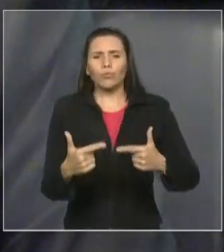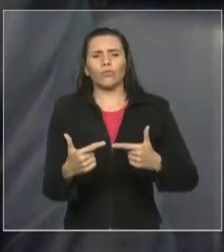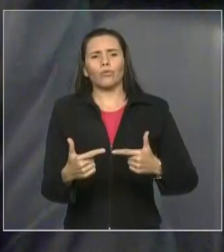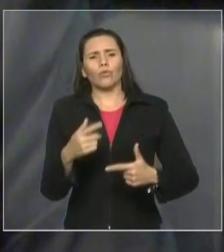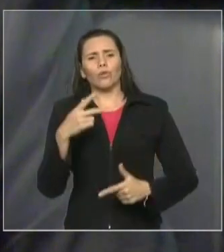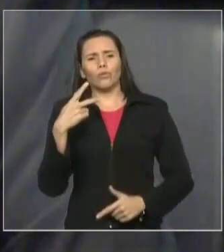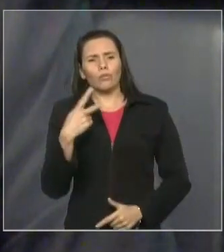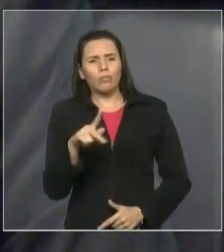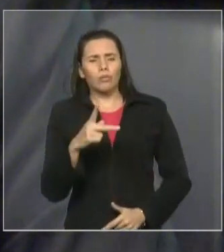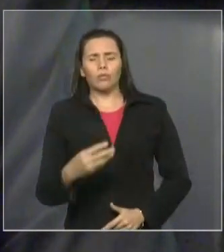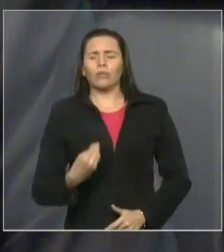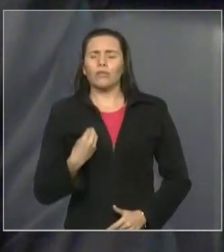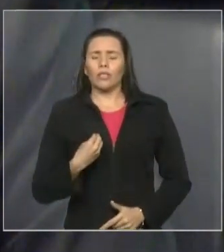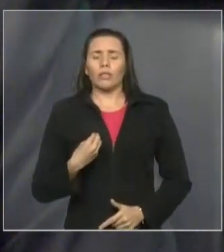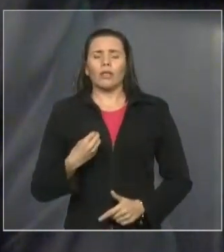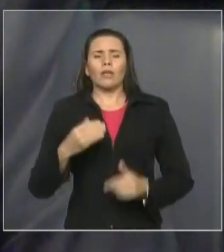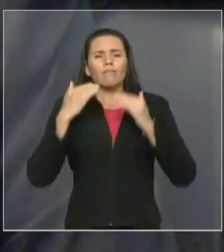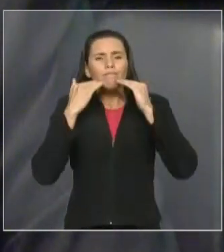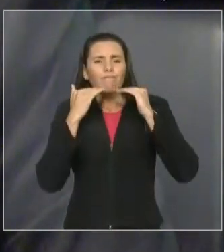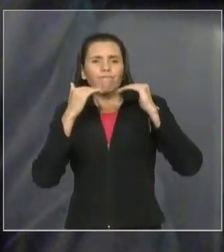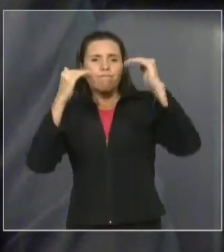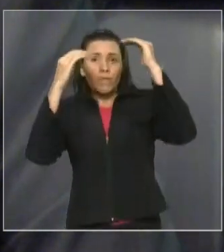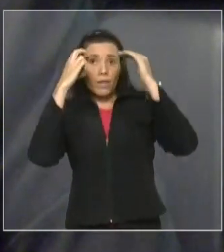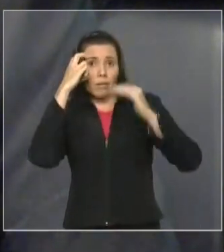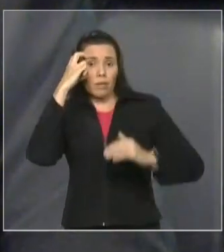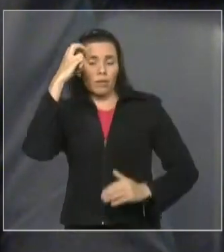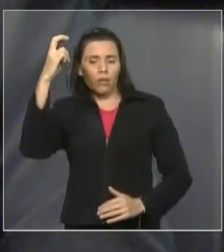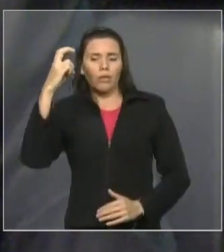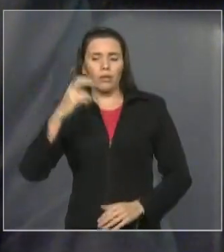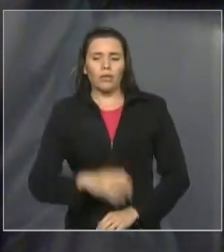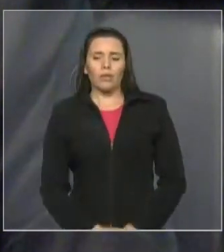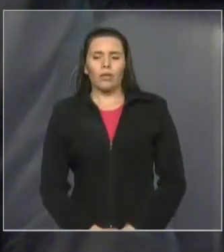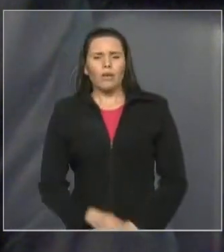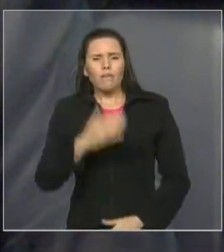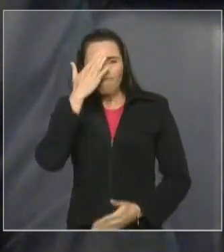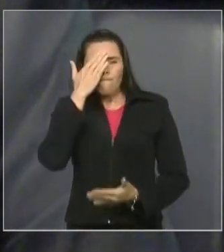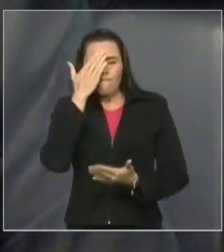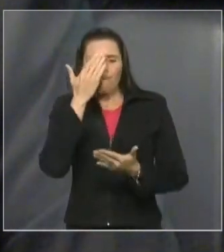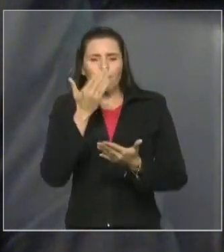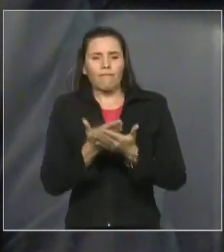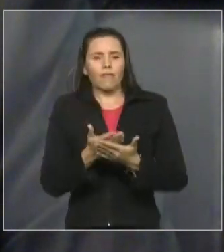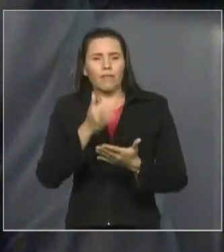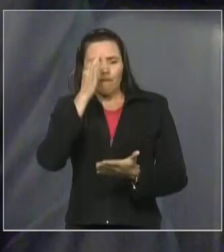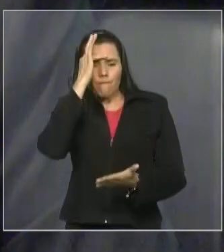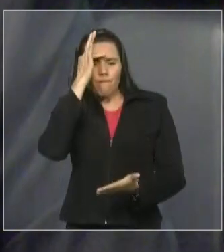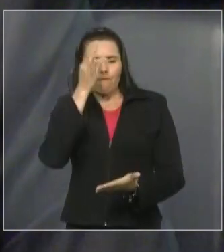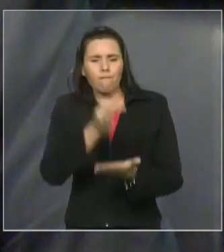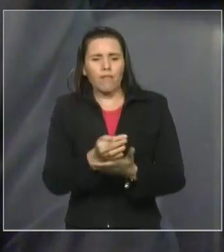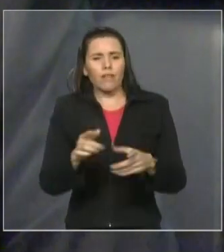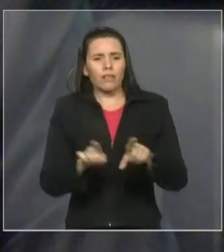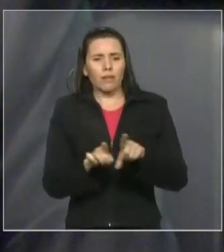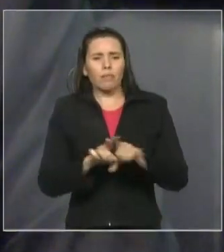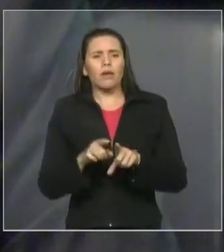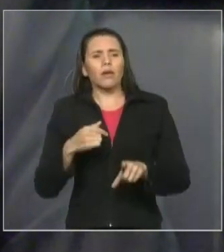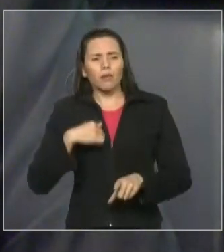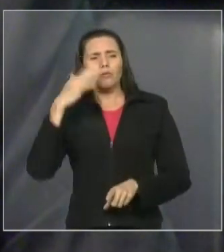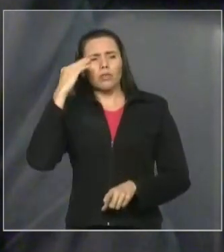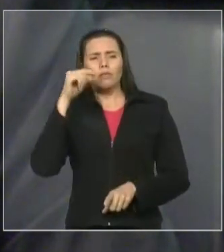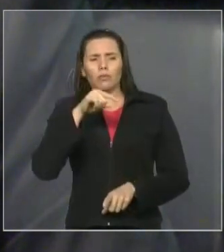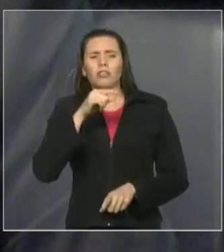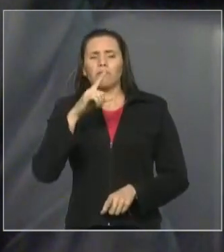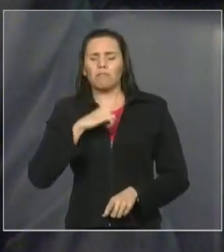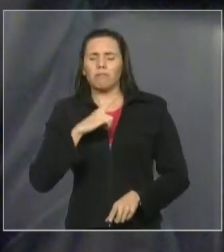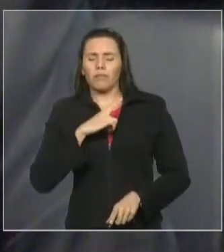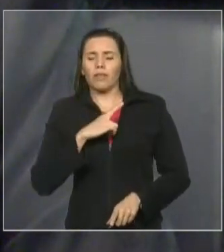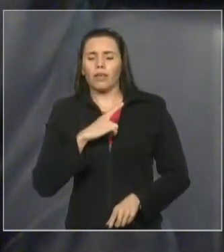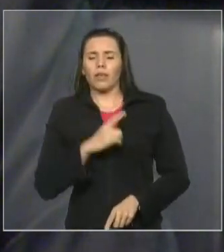sabedoria, discernimento e muita fé, que eu sei que ser homem de fé haverá de continuar fazendo um bom trabalho em prol do povo